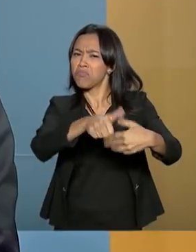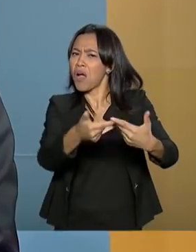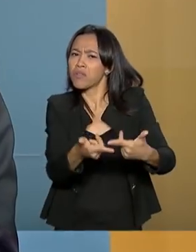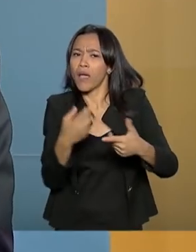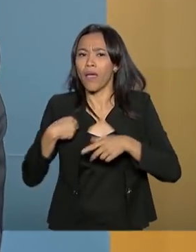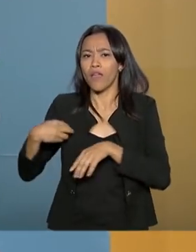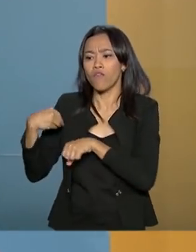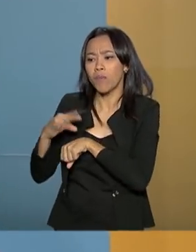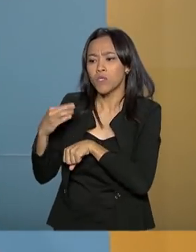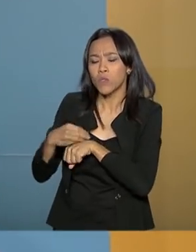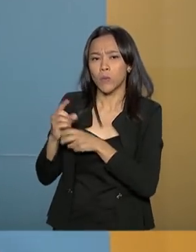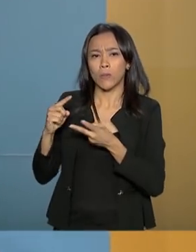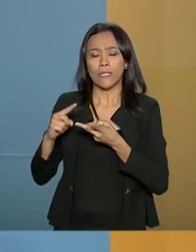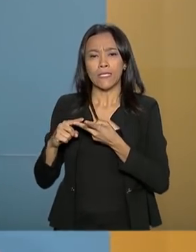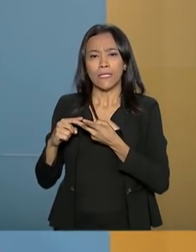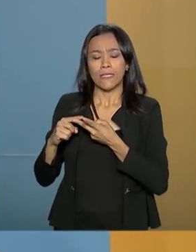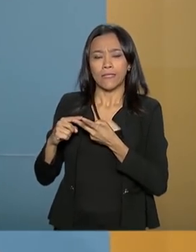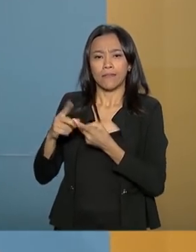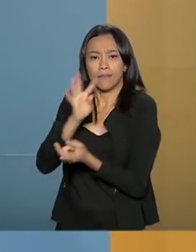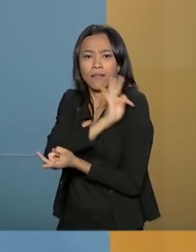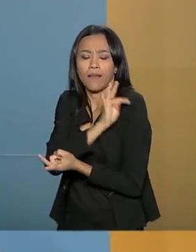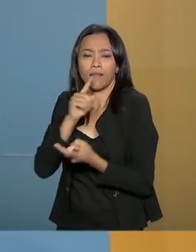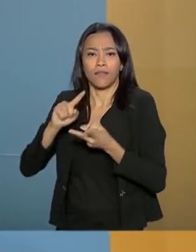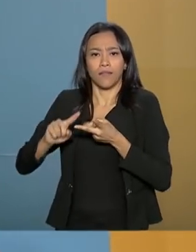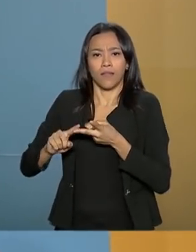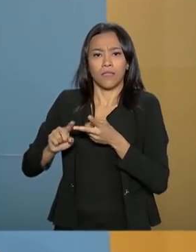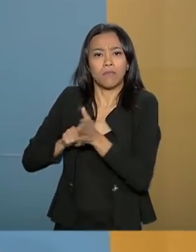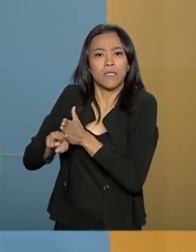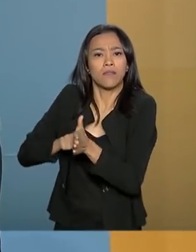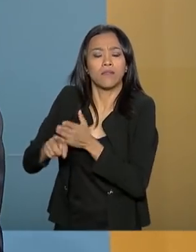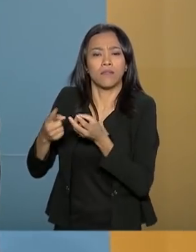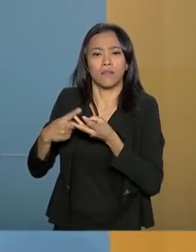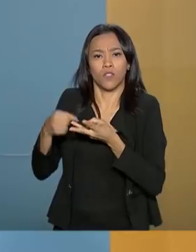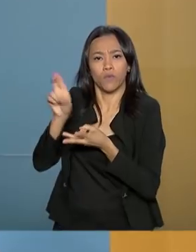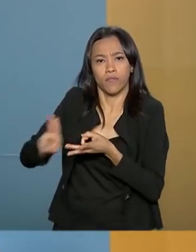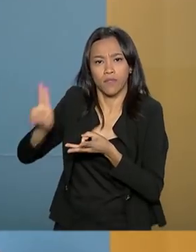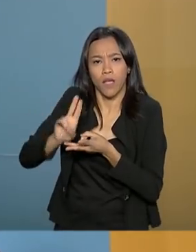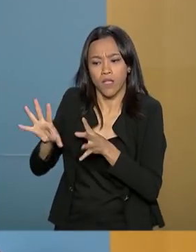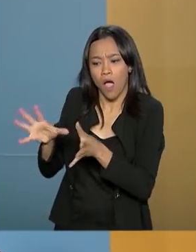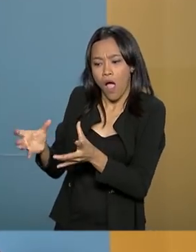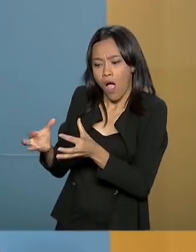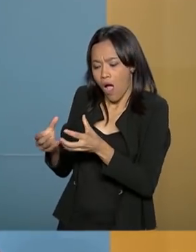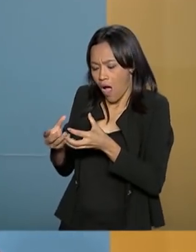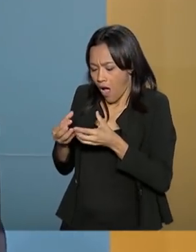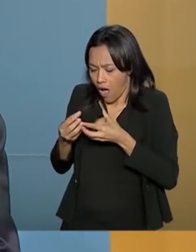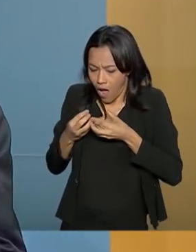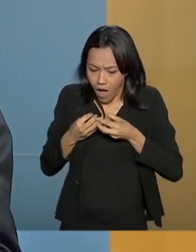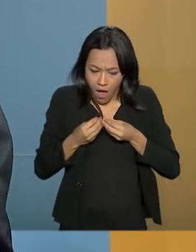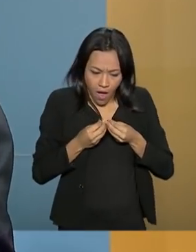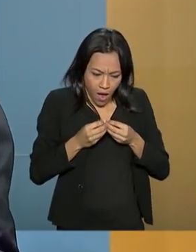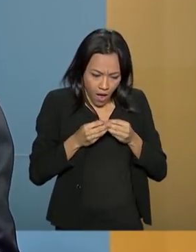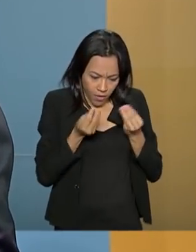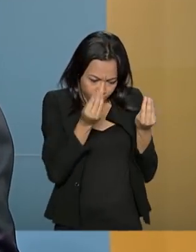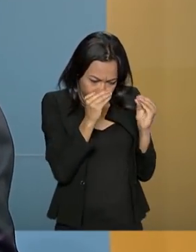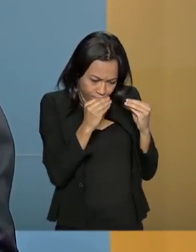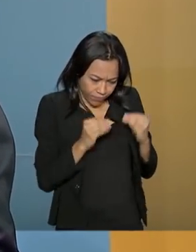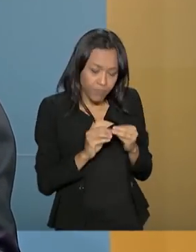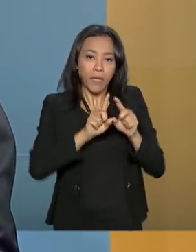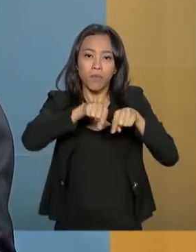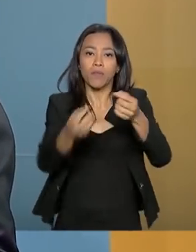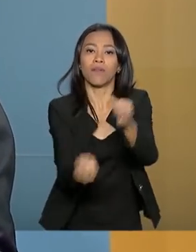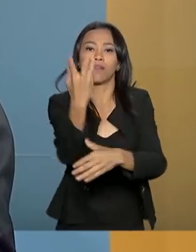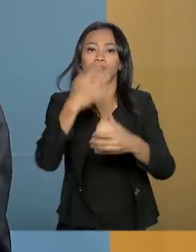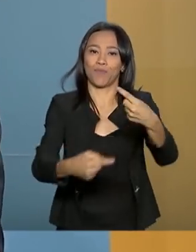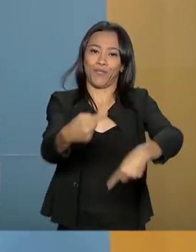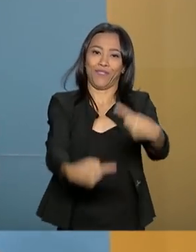técnicas e nos dados de academia, enfim, os melhores dados disponíveis. Mas a prática, muitas vezes,